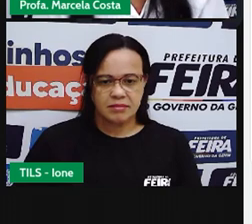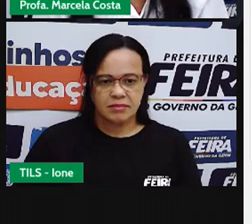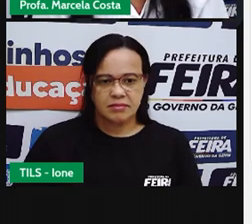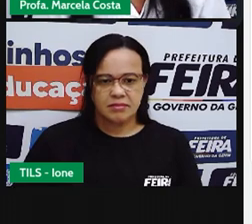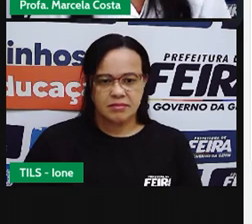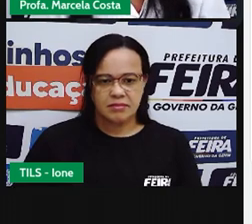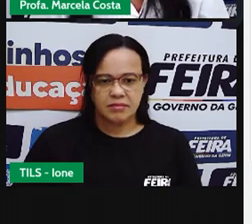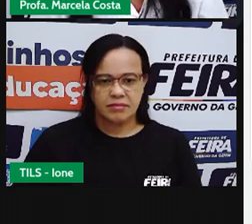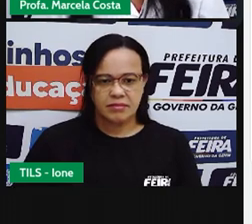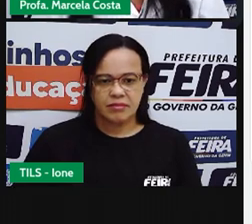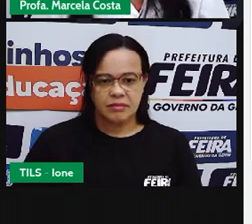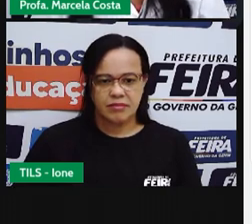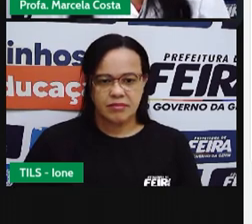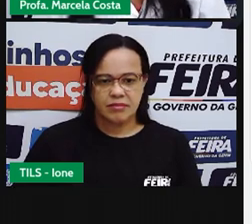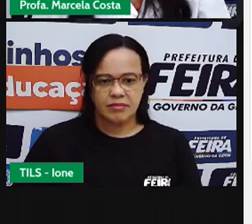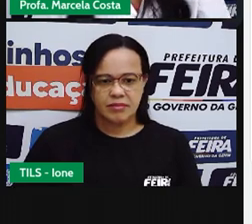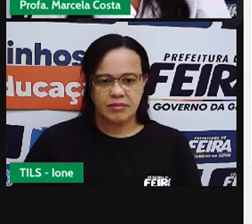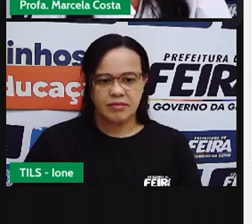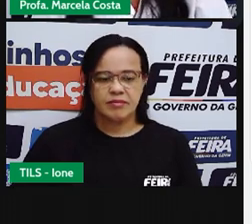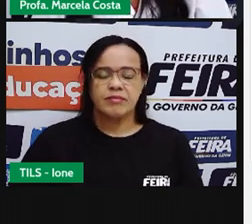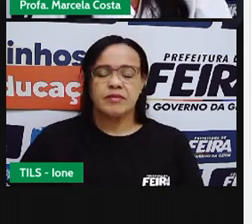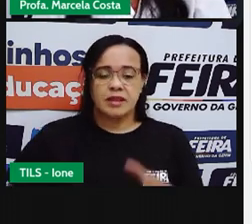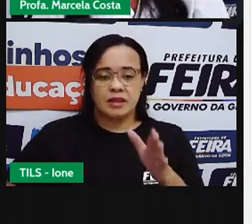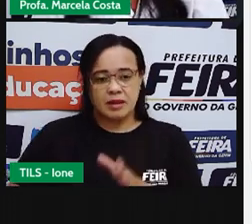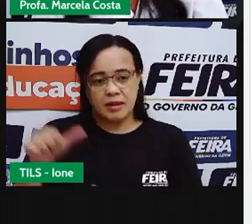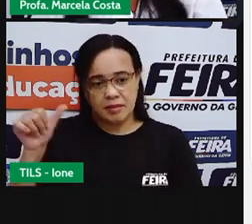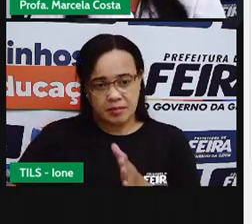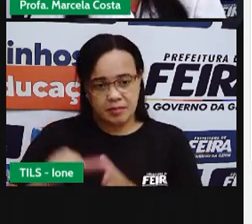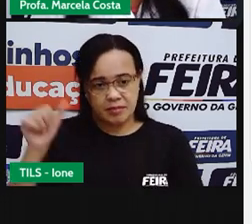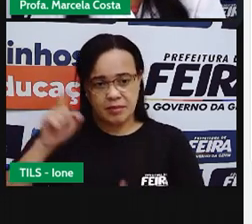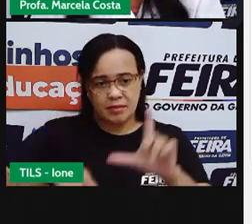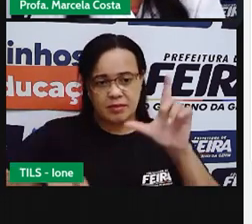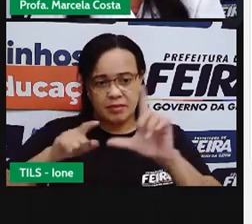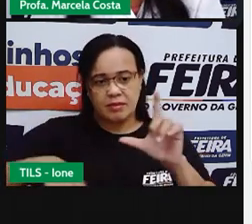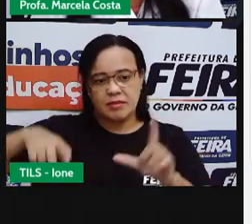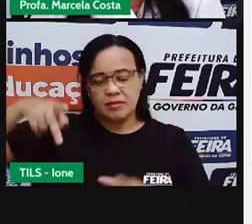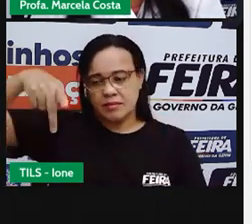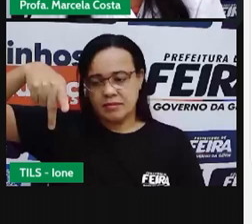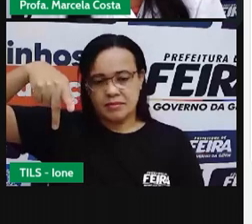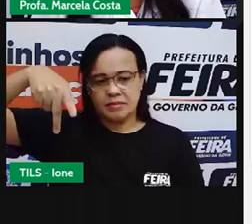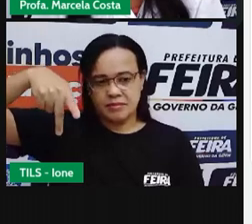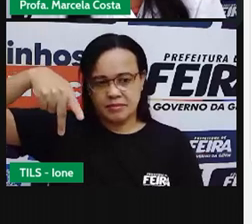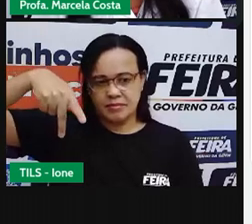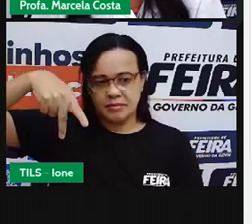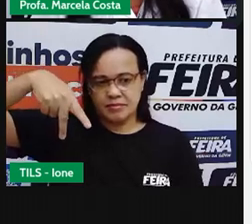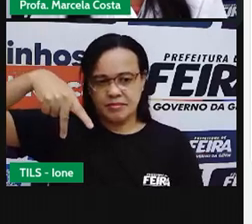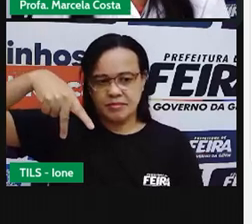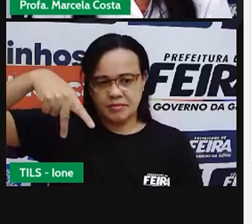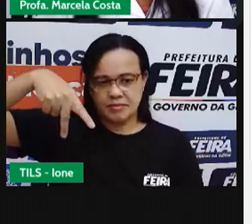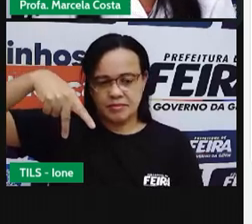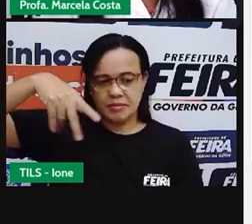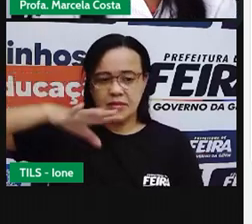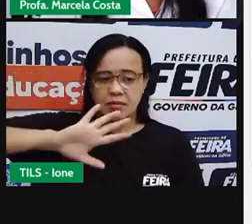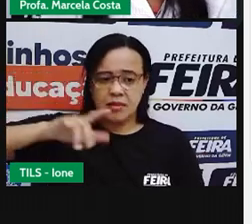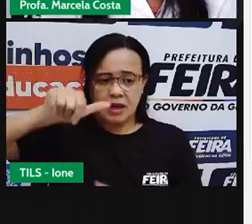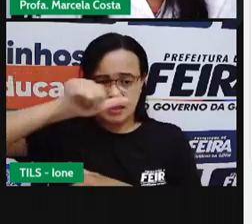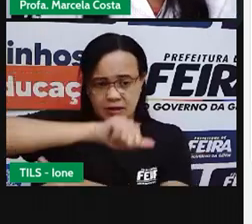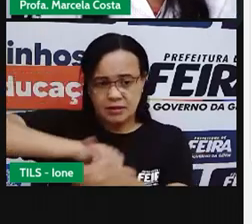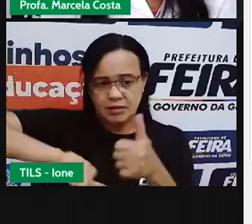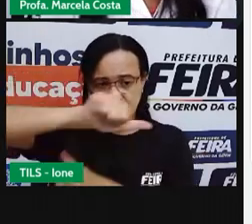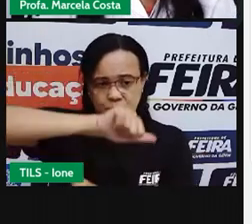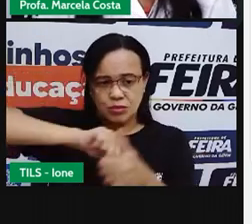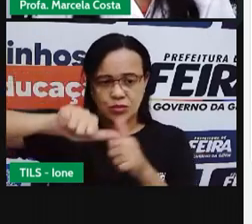É a letra P, não é isso? Letra P. E se a gente